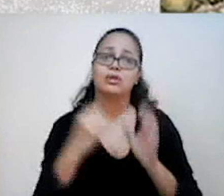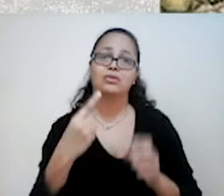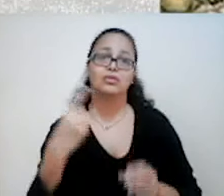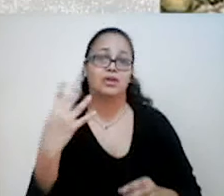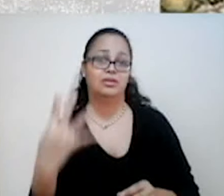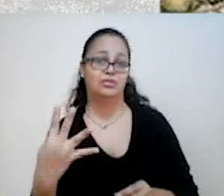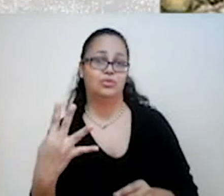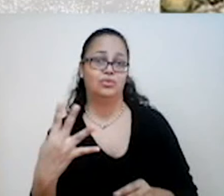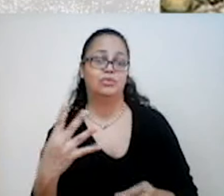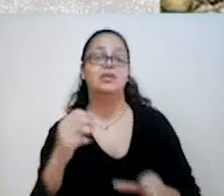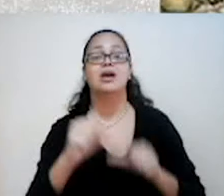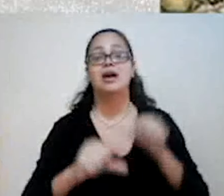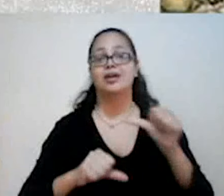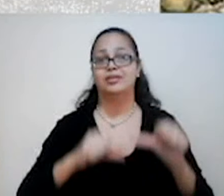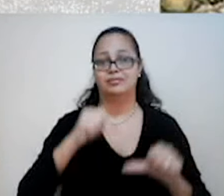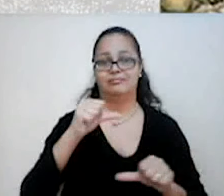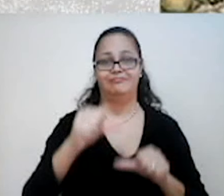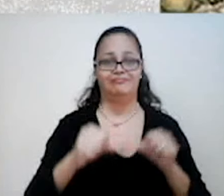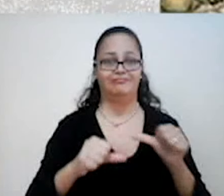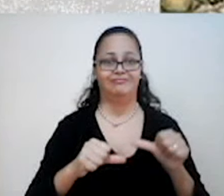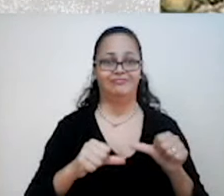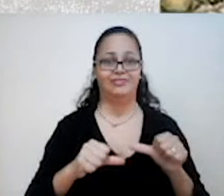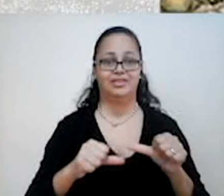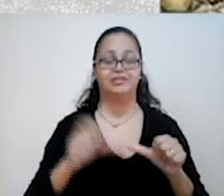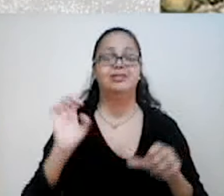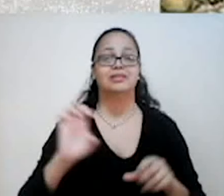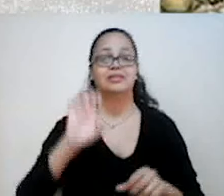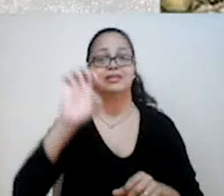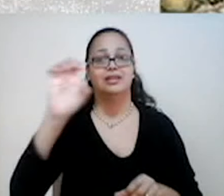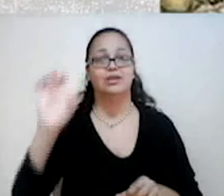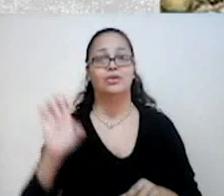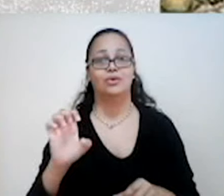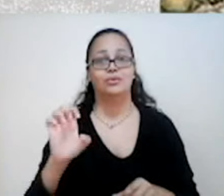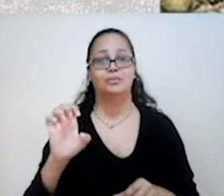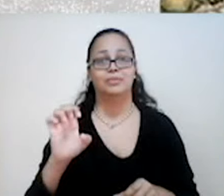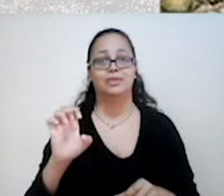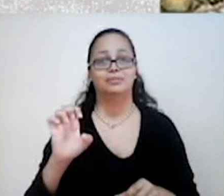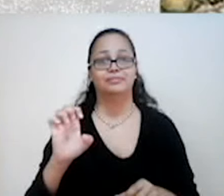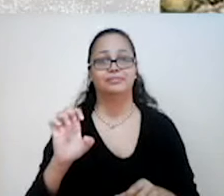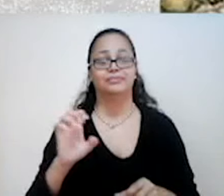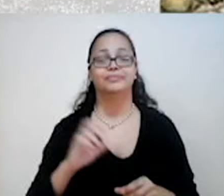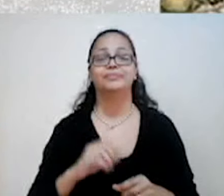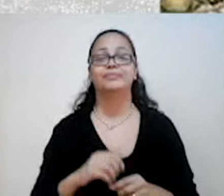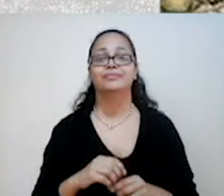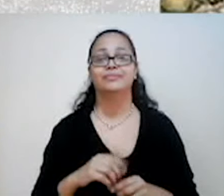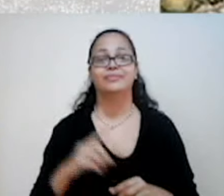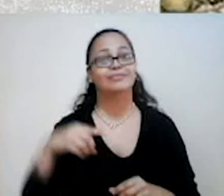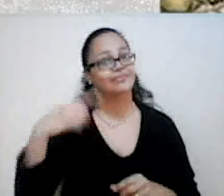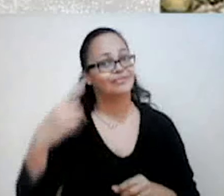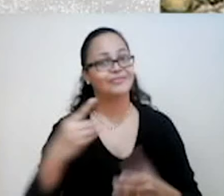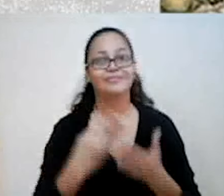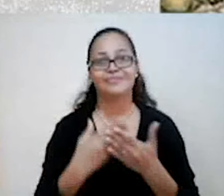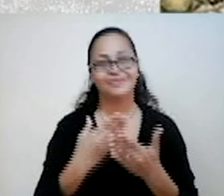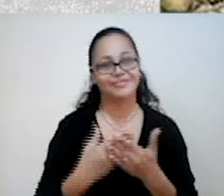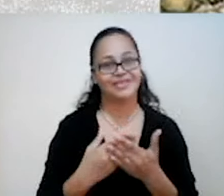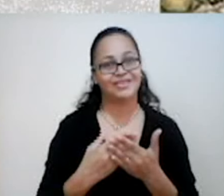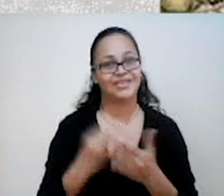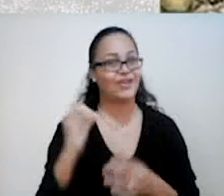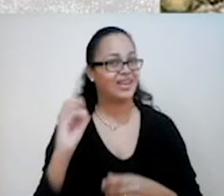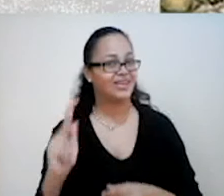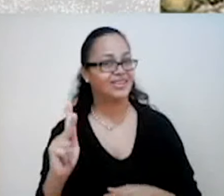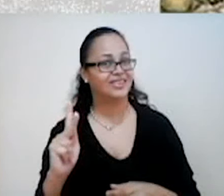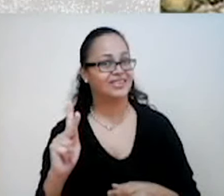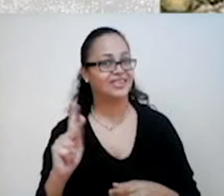ainda mais às mudanças e transformações na Europa. Então, fica para a próxima aula esse